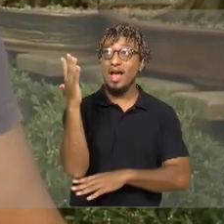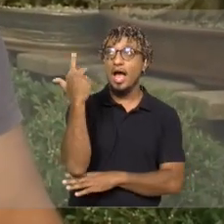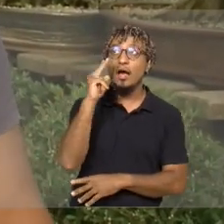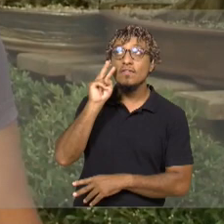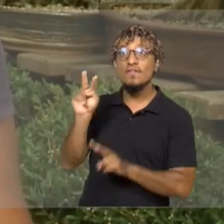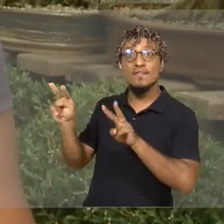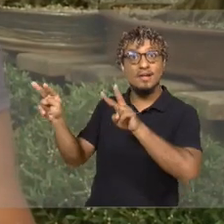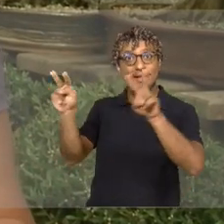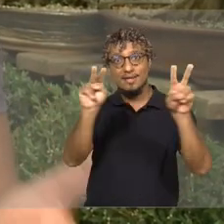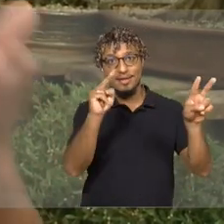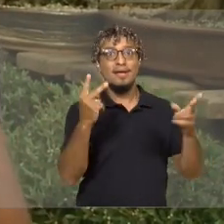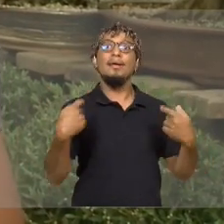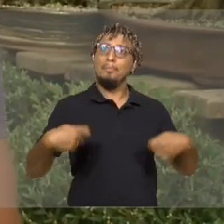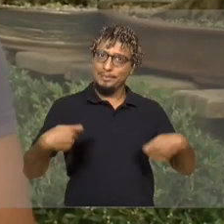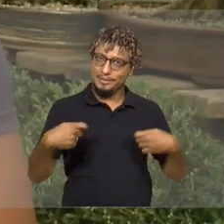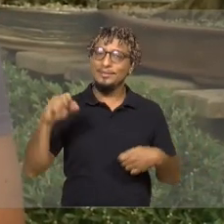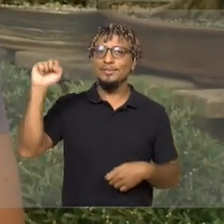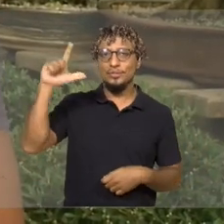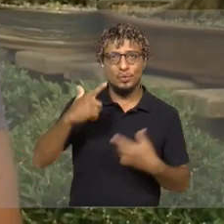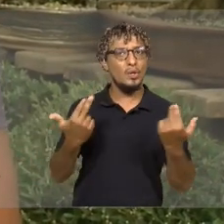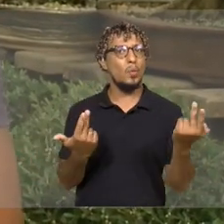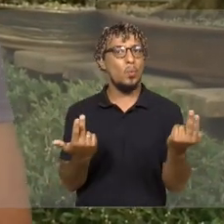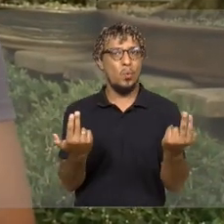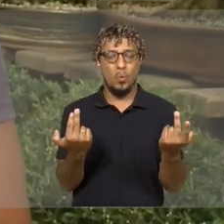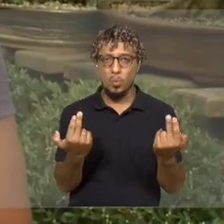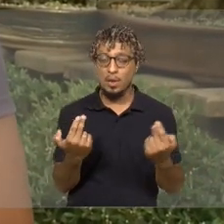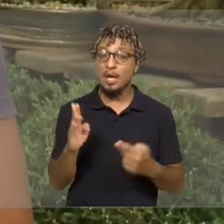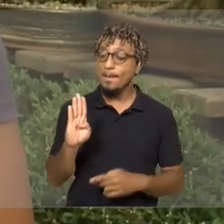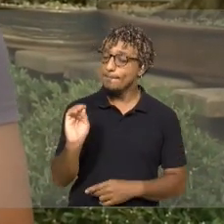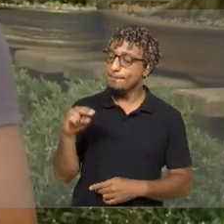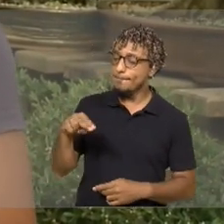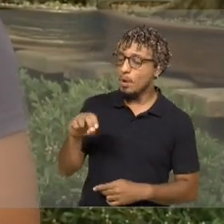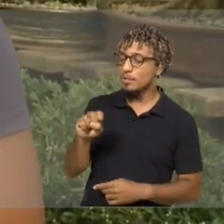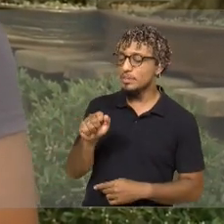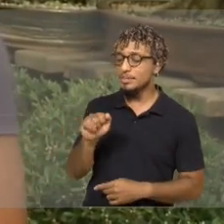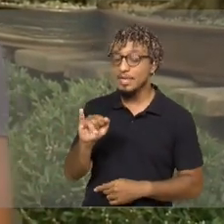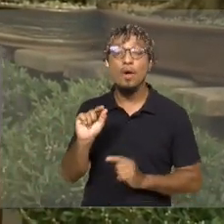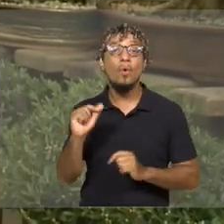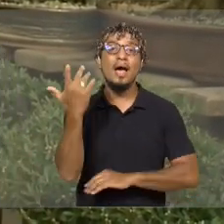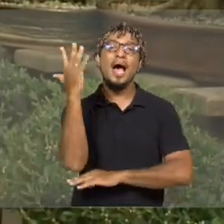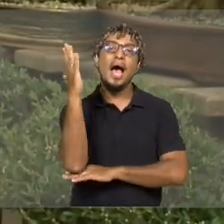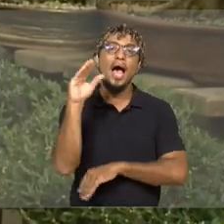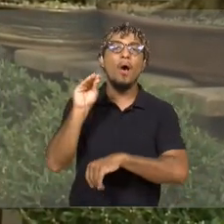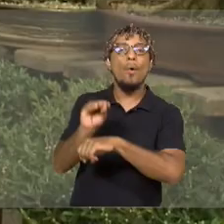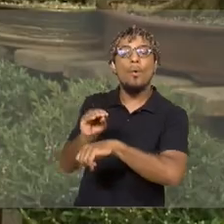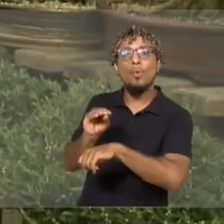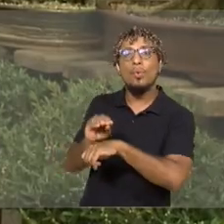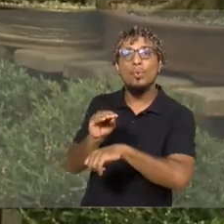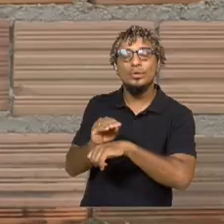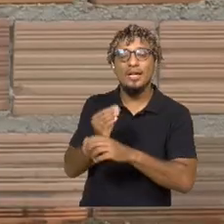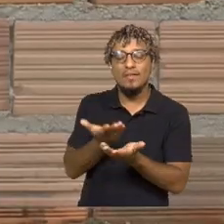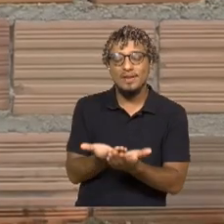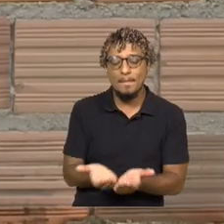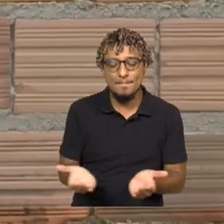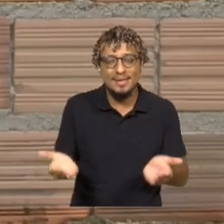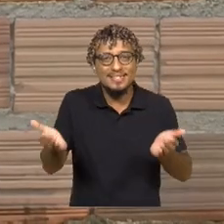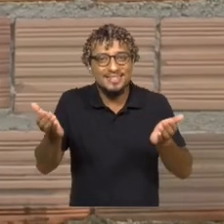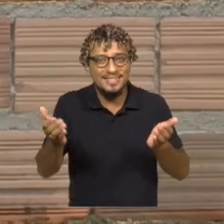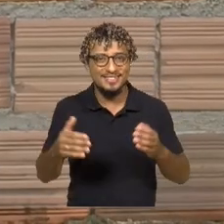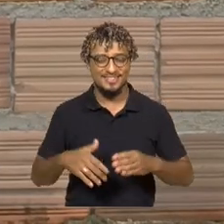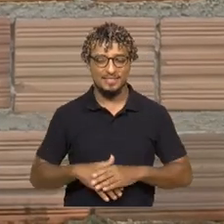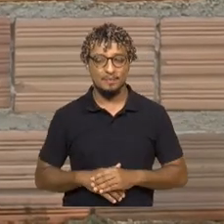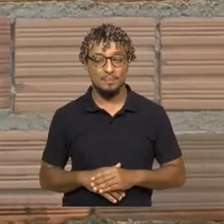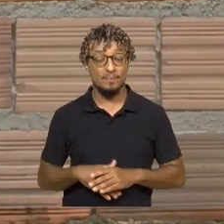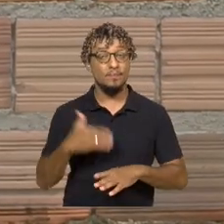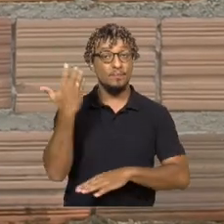encontra no campo, o bonsai é a mesma coisa. A palavra bonsai significa árvore cultivada na bandeja. Os bonsais